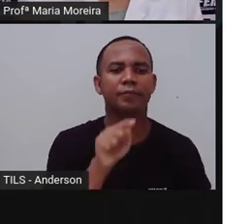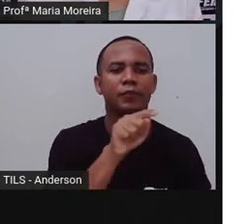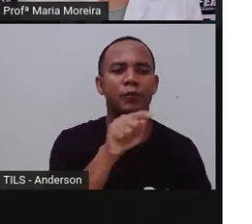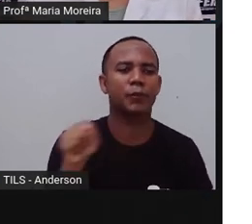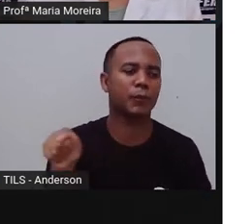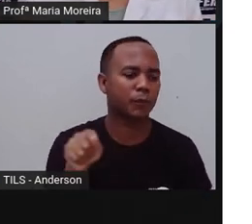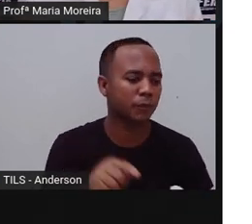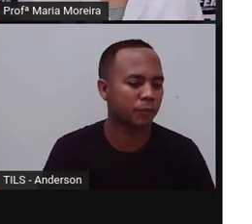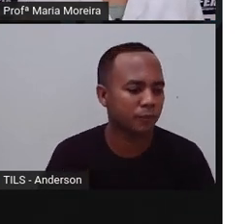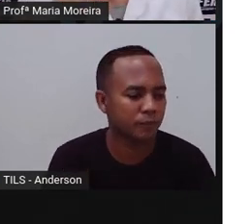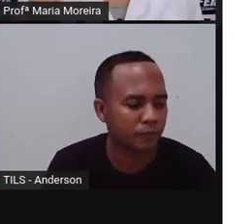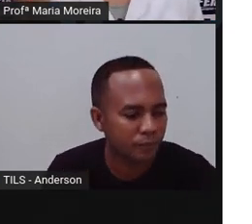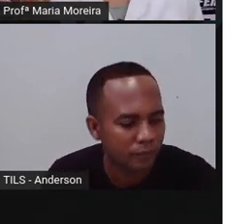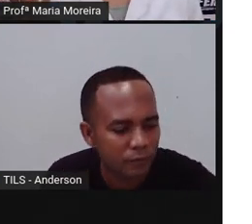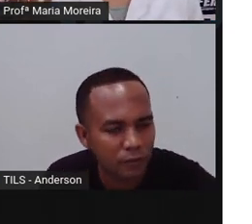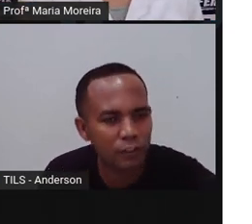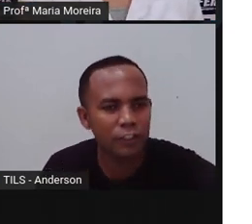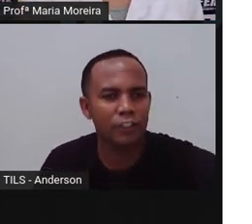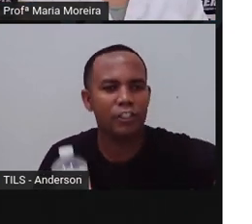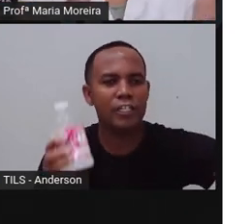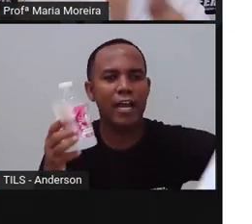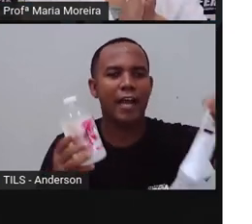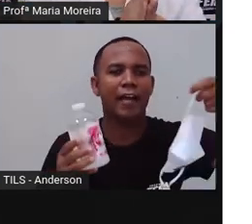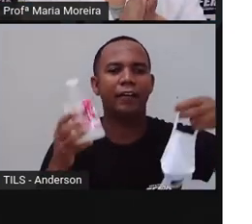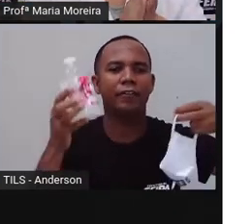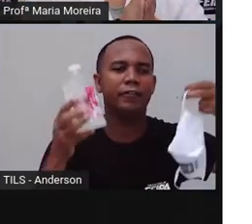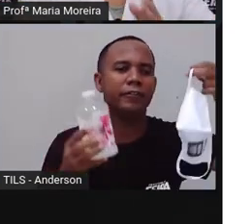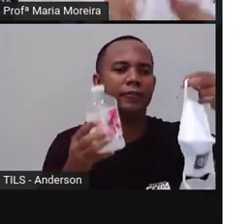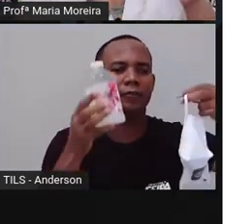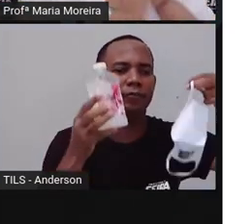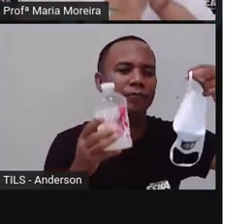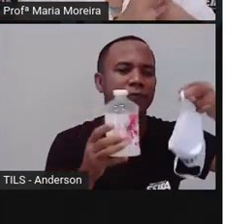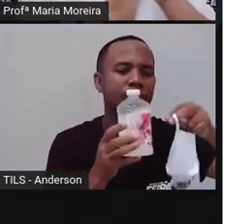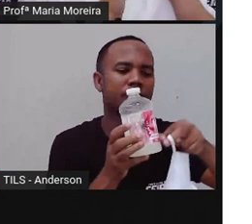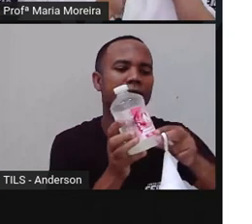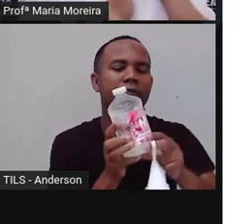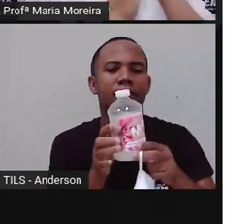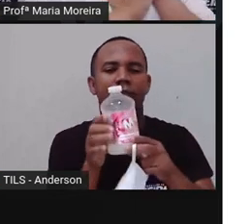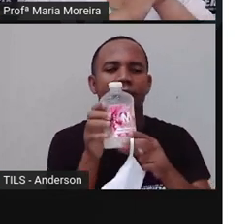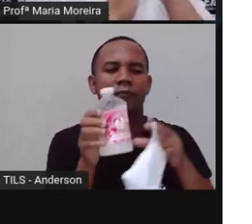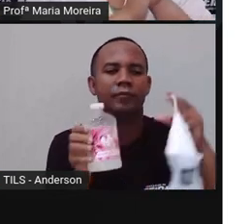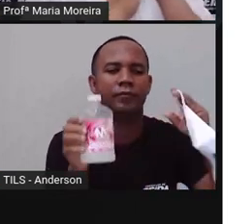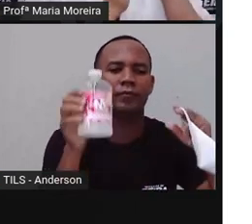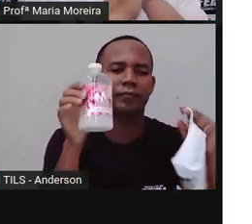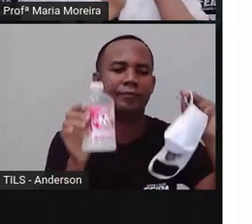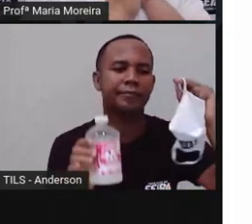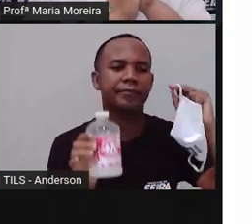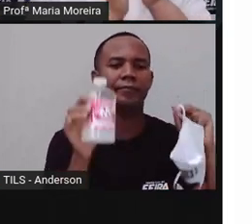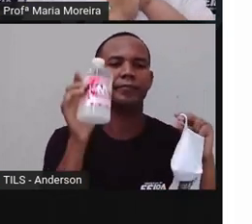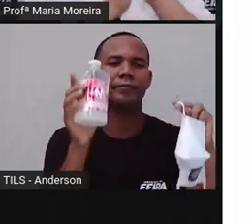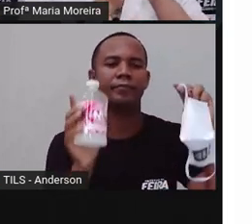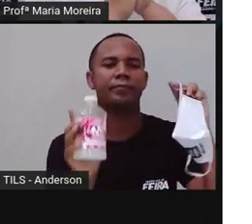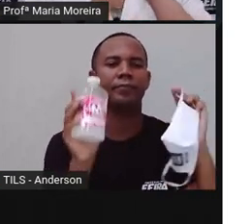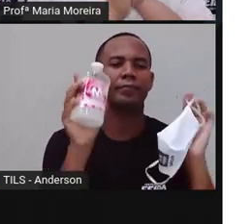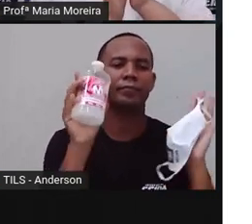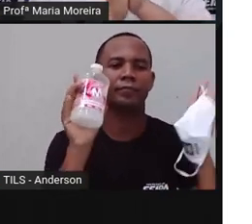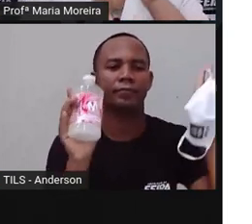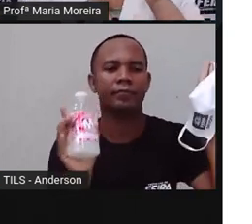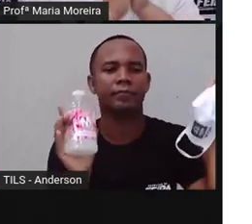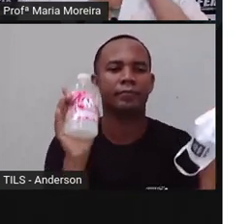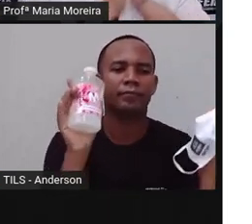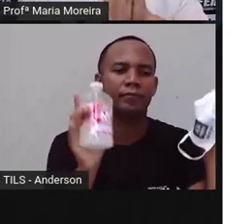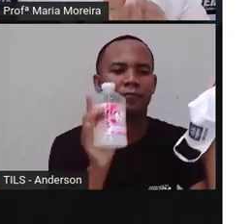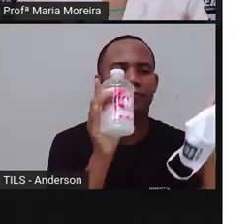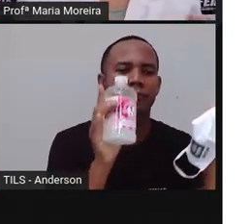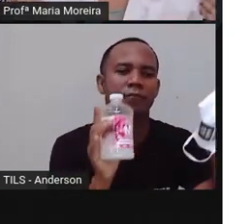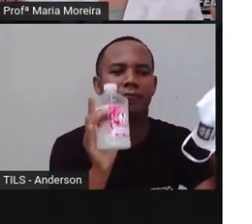privatizado, tá? Um beijo para vocês. Lava a mão, ó. Lava uma mão. Lava outra. Lava